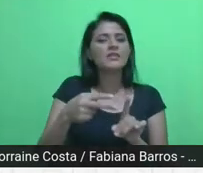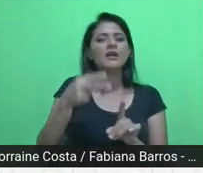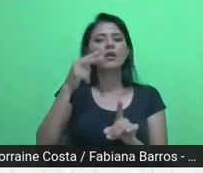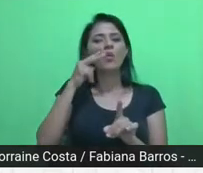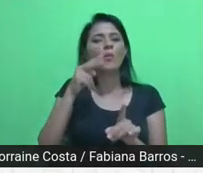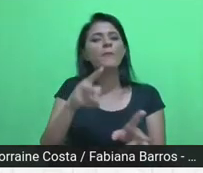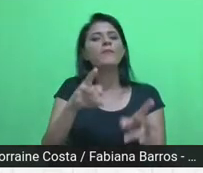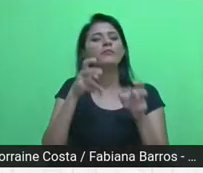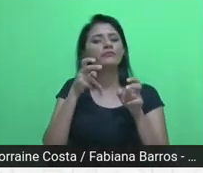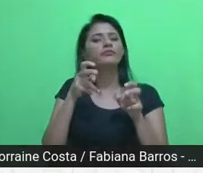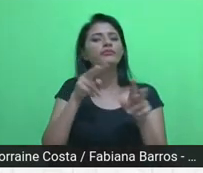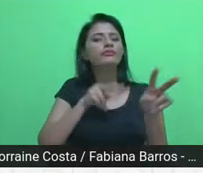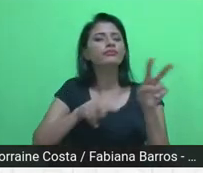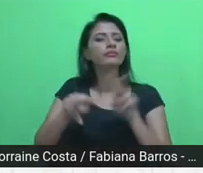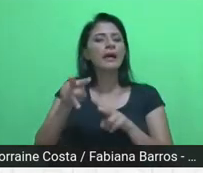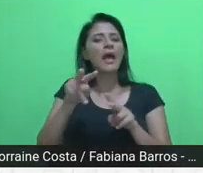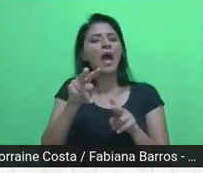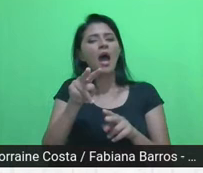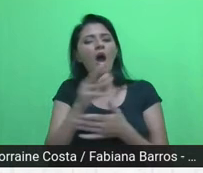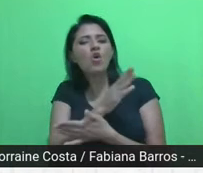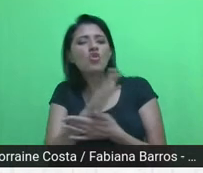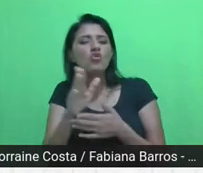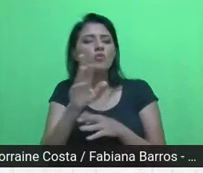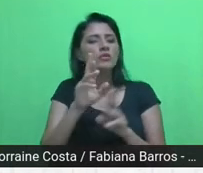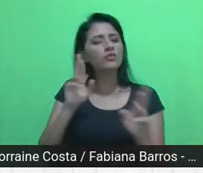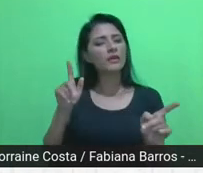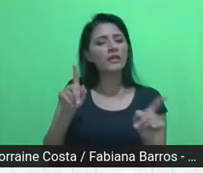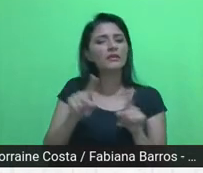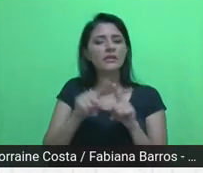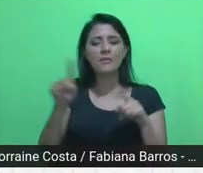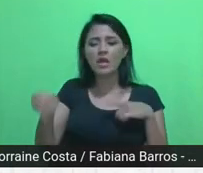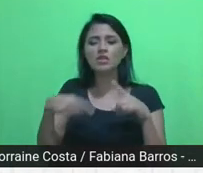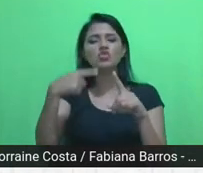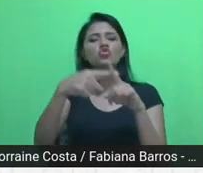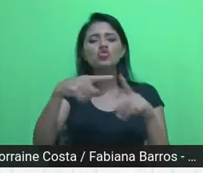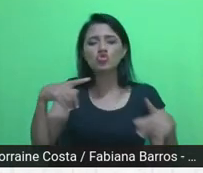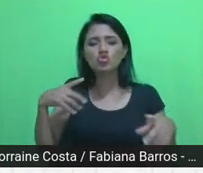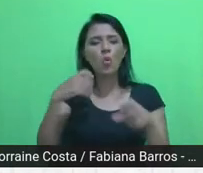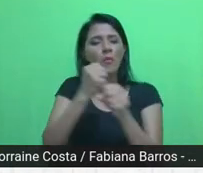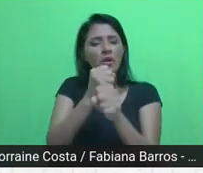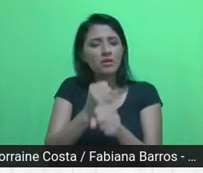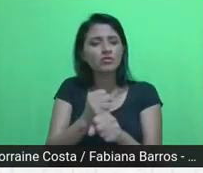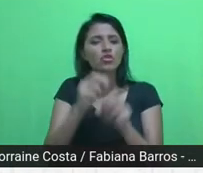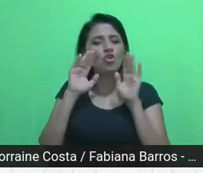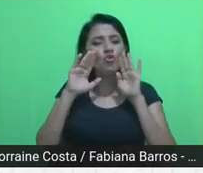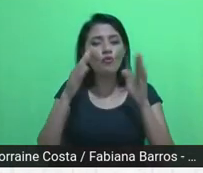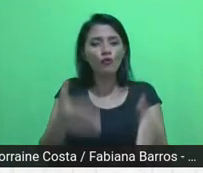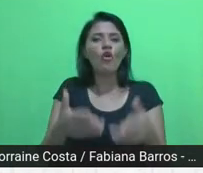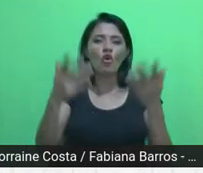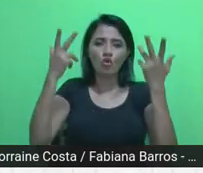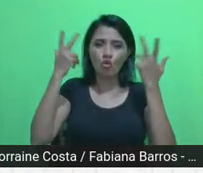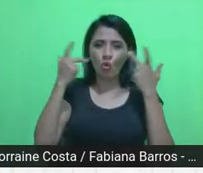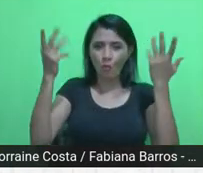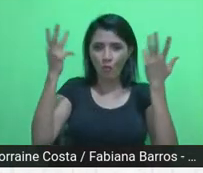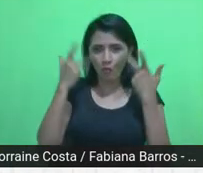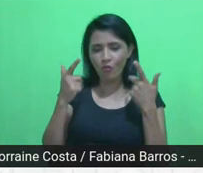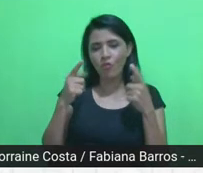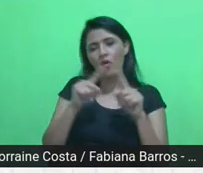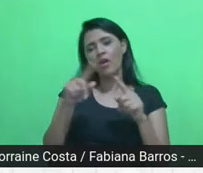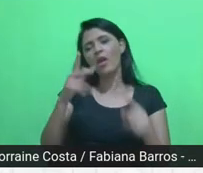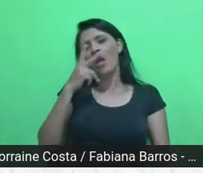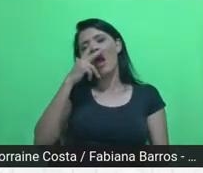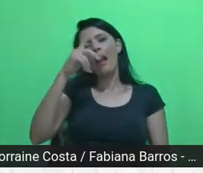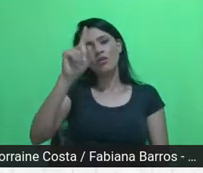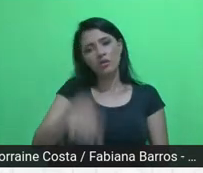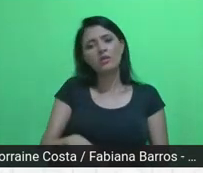algumas diferenças, mas somando um foco absolutamente comum e que eu acho que é o